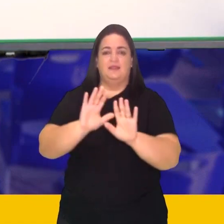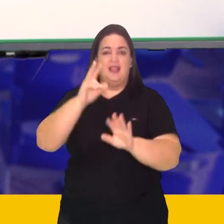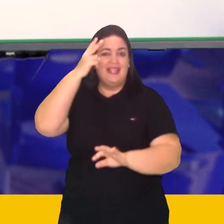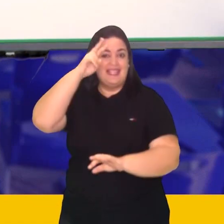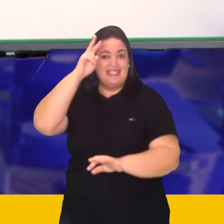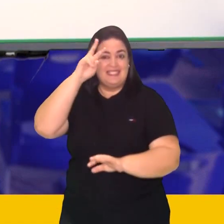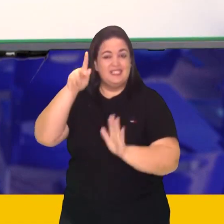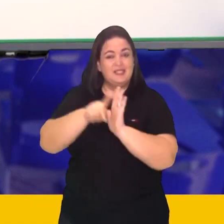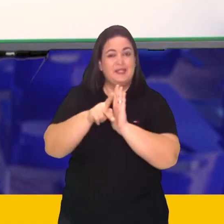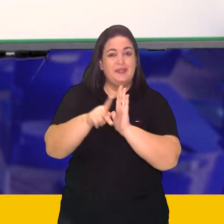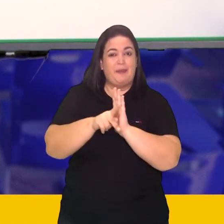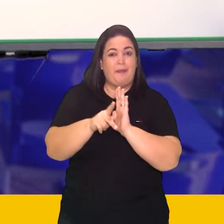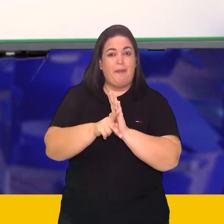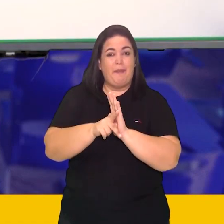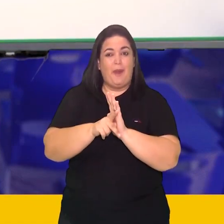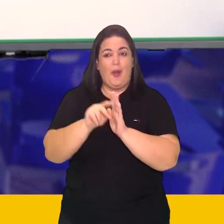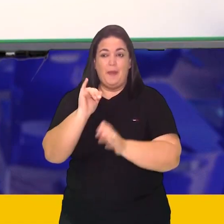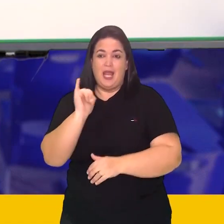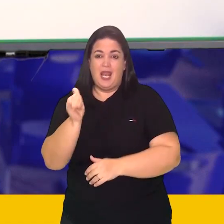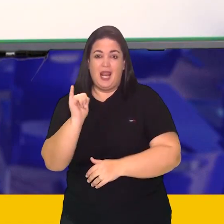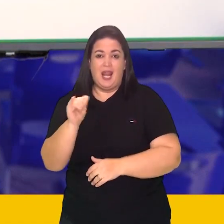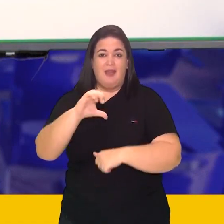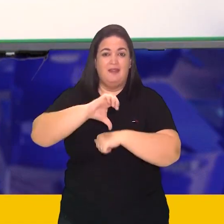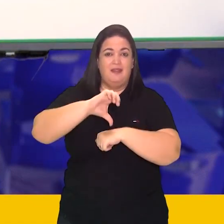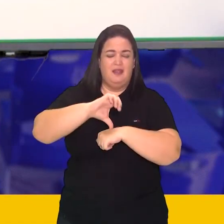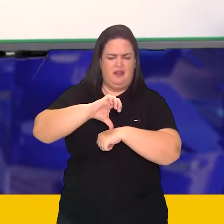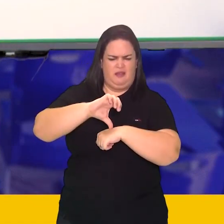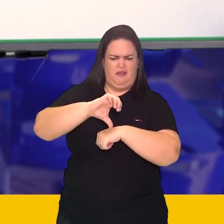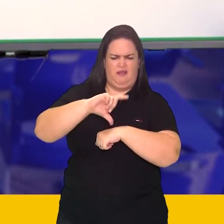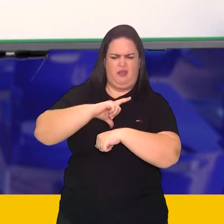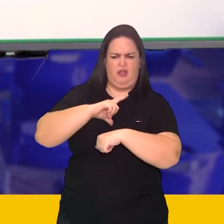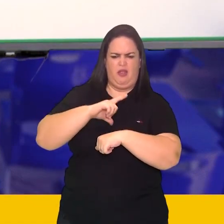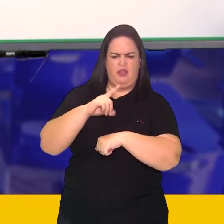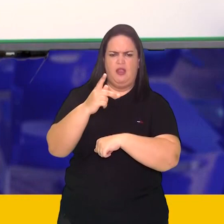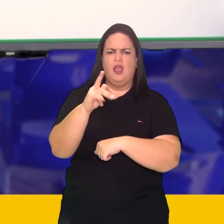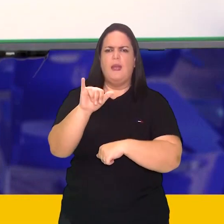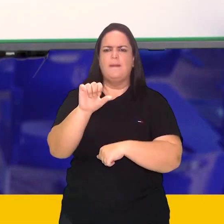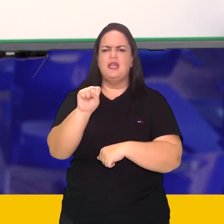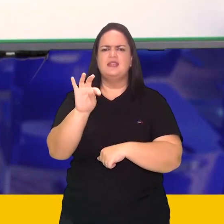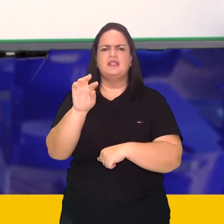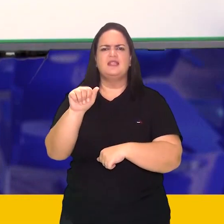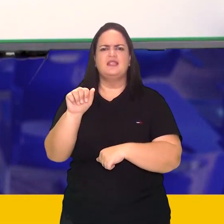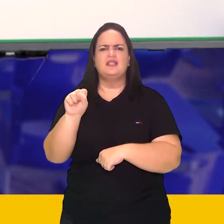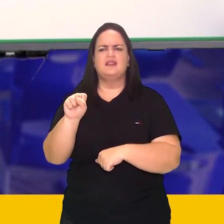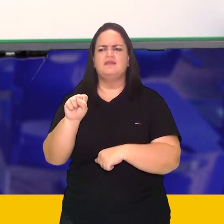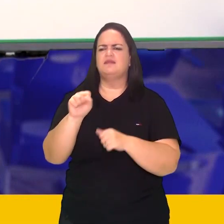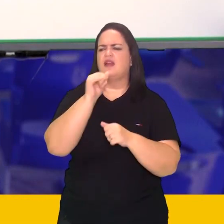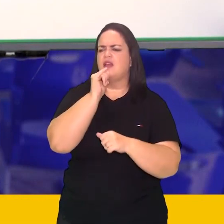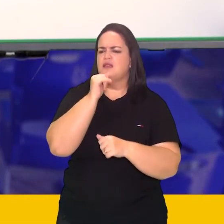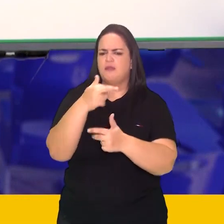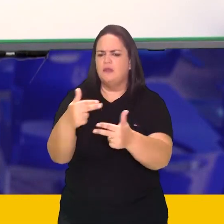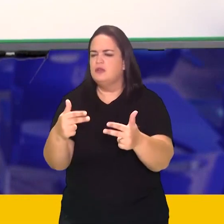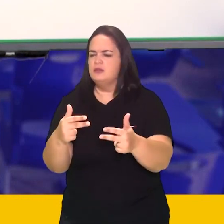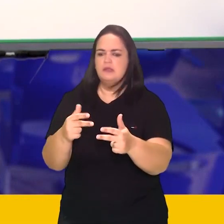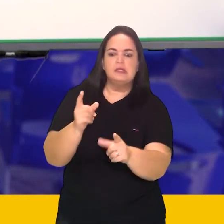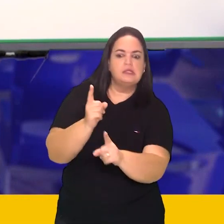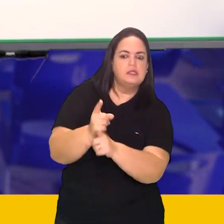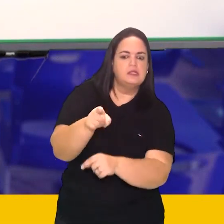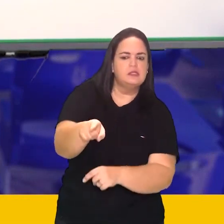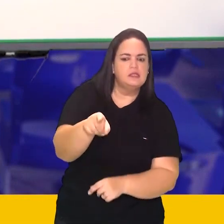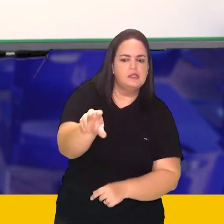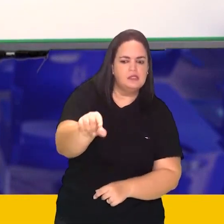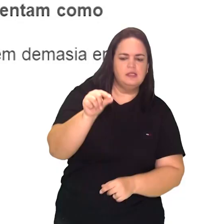pertencentes à narrativa de enigma, a gente tem pistas? Ou existem crimes perfeitos que não deixam pistas? Existem crimes